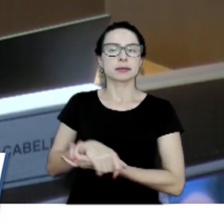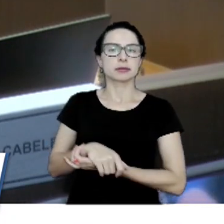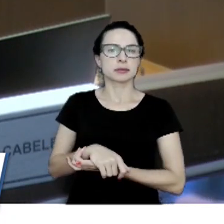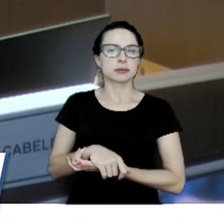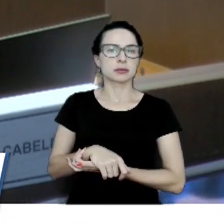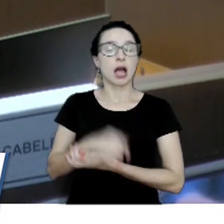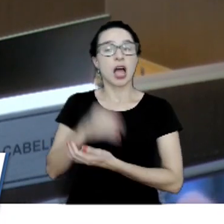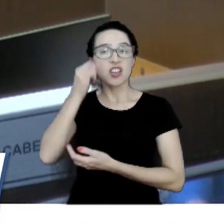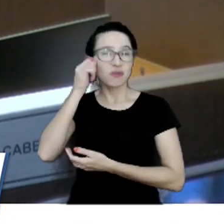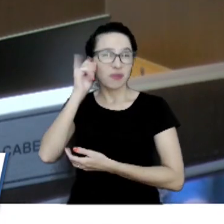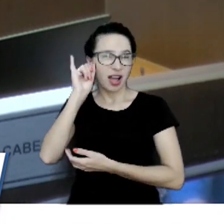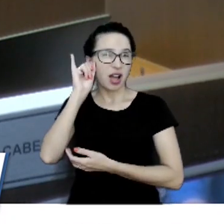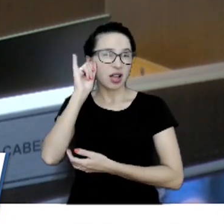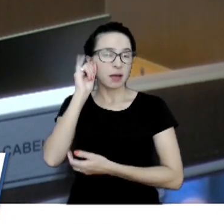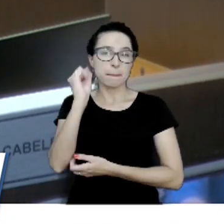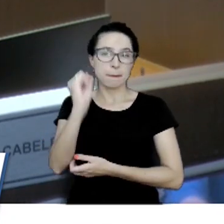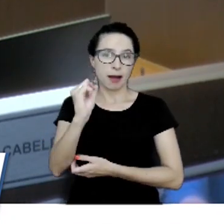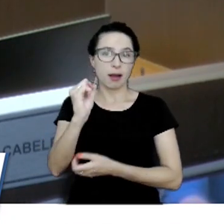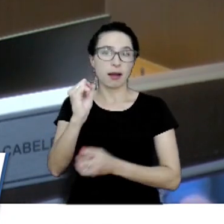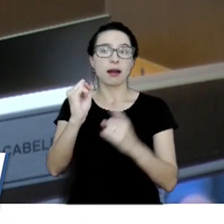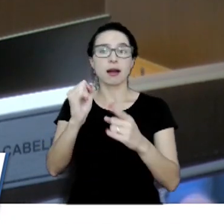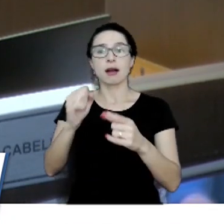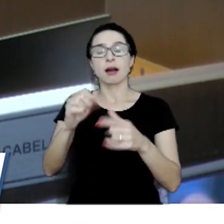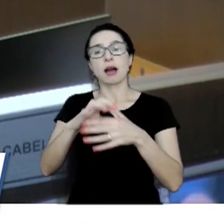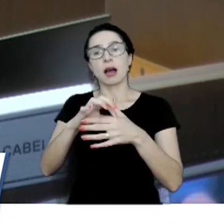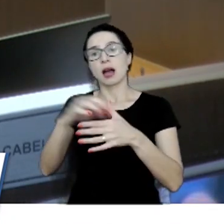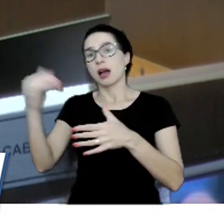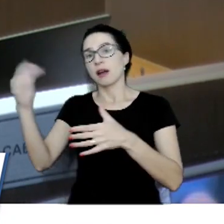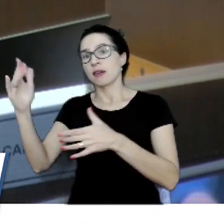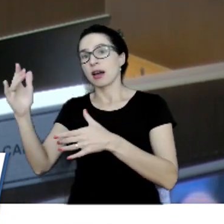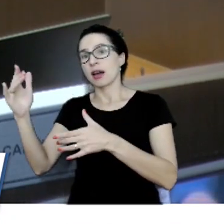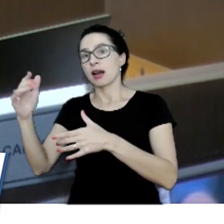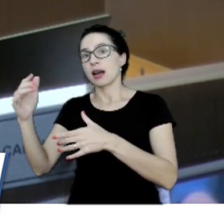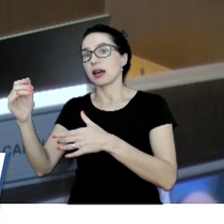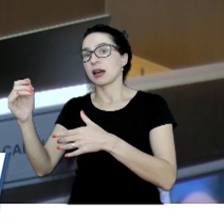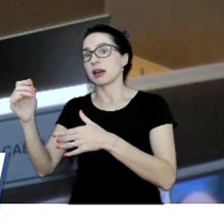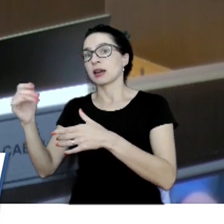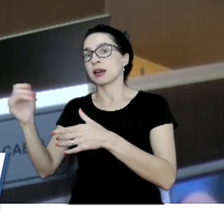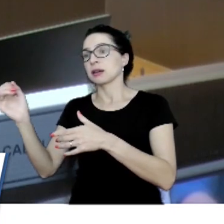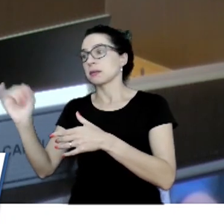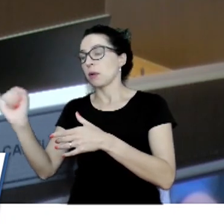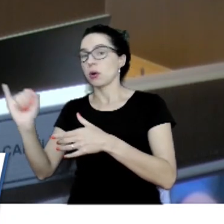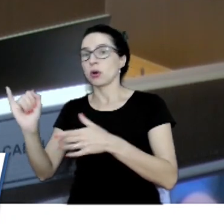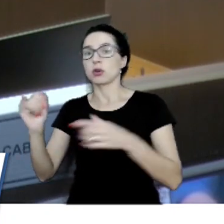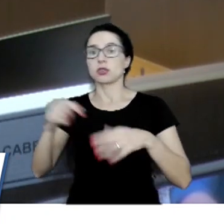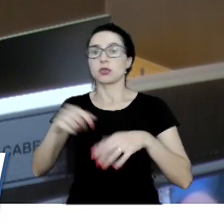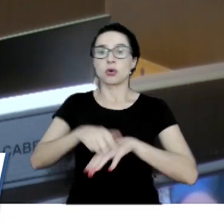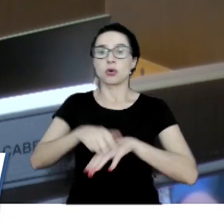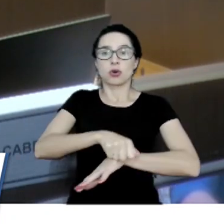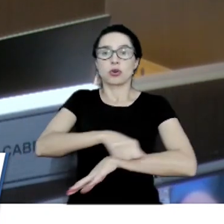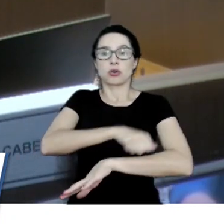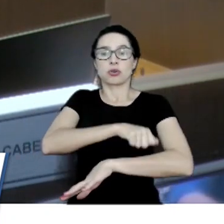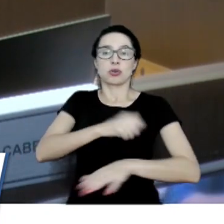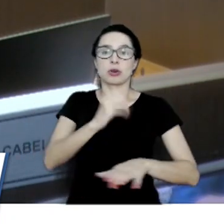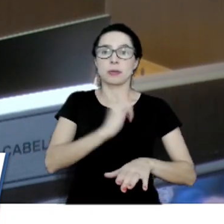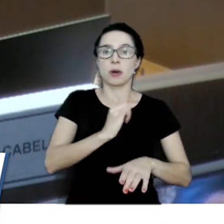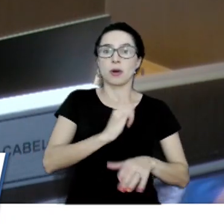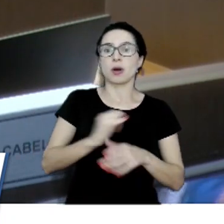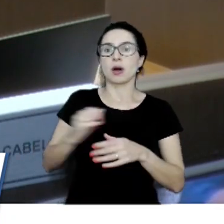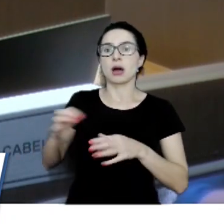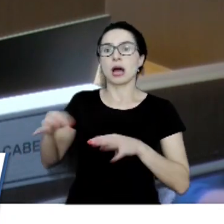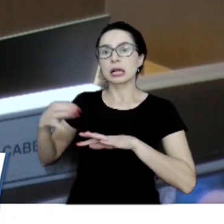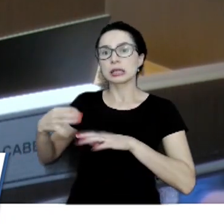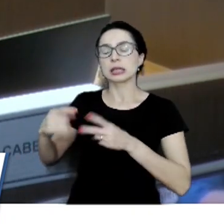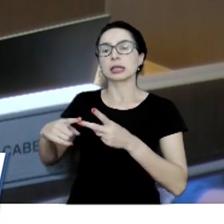boi mata o boi, vai a carne para o açougue, paga imposto, vai o corpo curtum, paga imposto, é linha, cola, então é mais de 94 tipos de